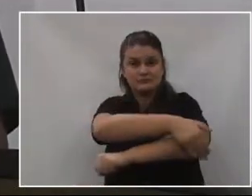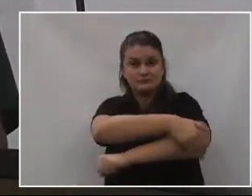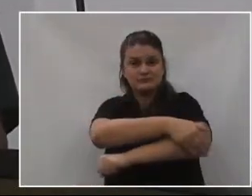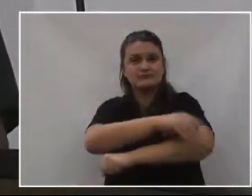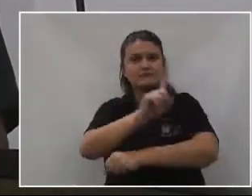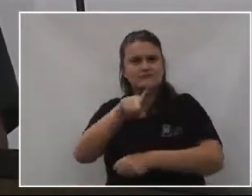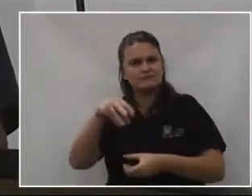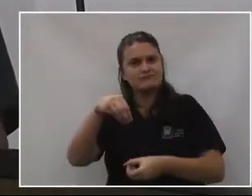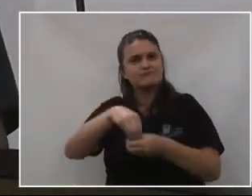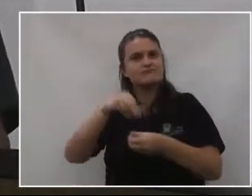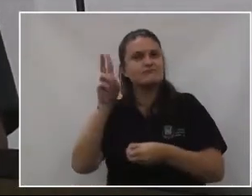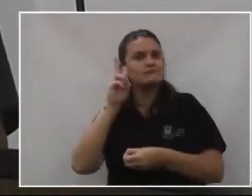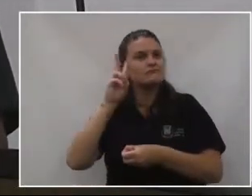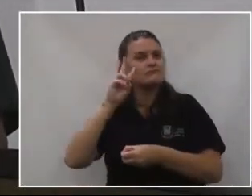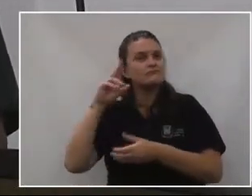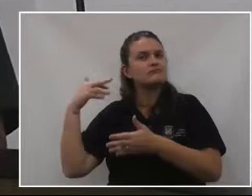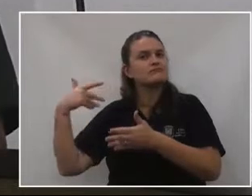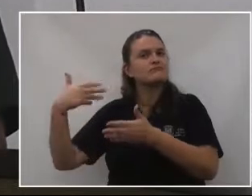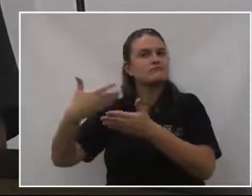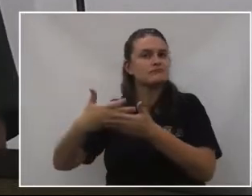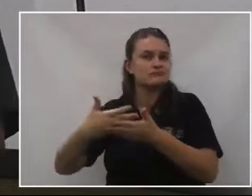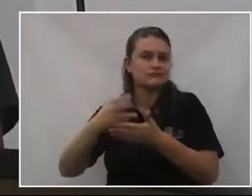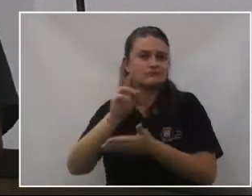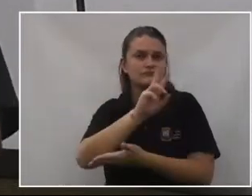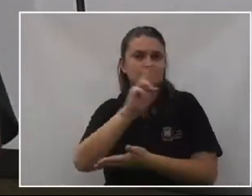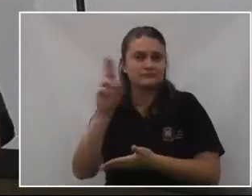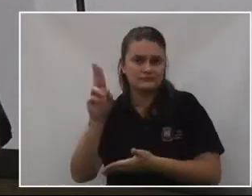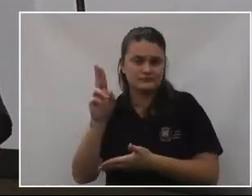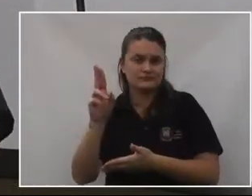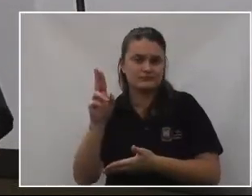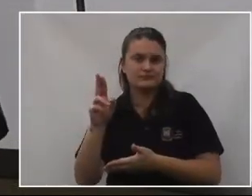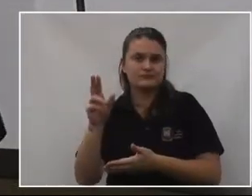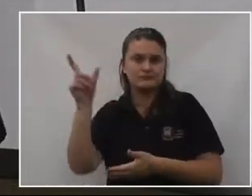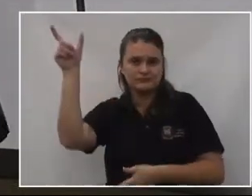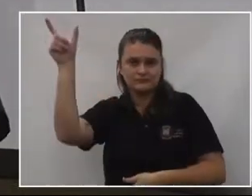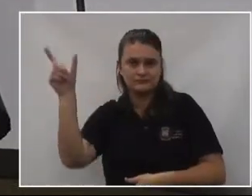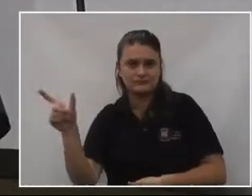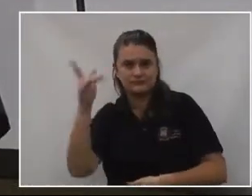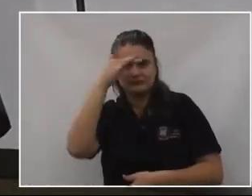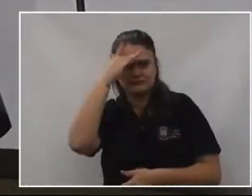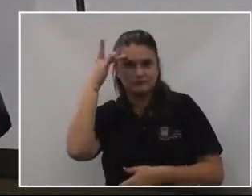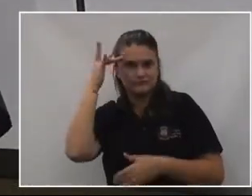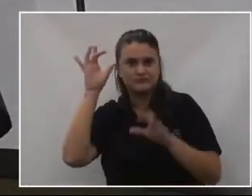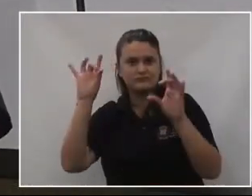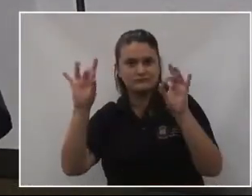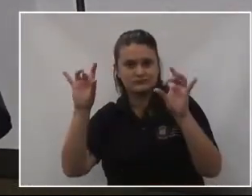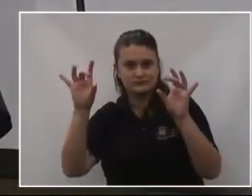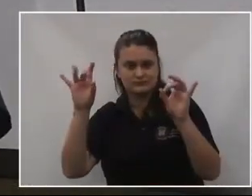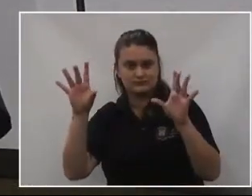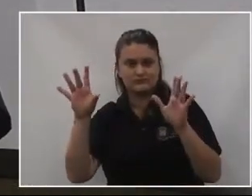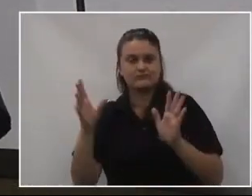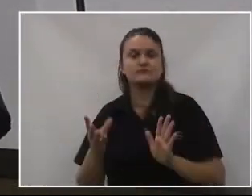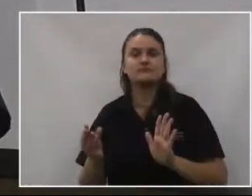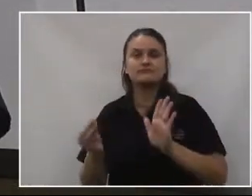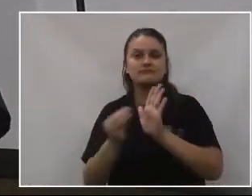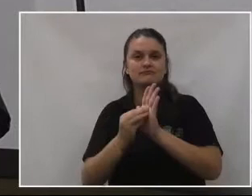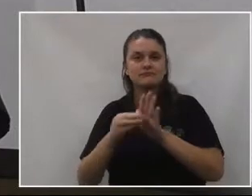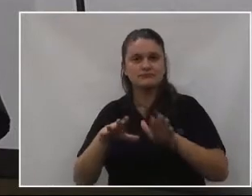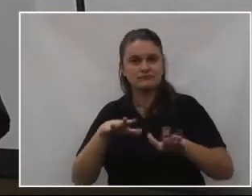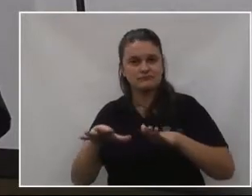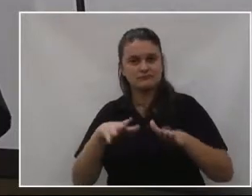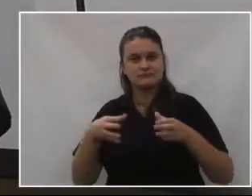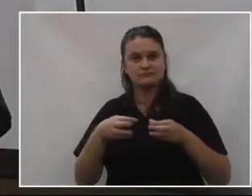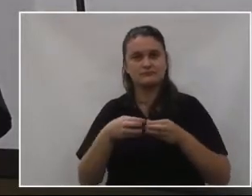de todas as que foram criadas, assim, naquela década de 80, para marcar o movimento